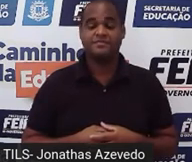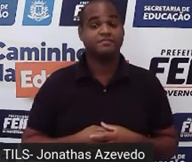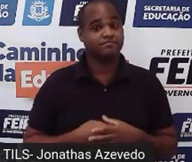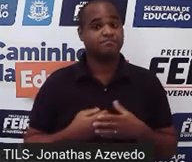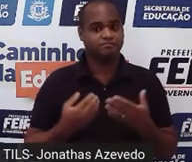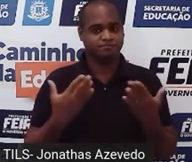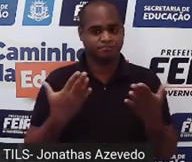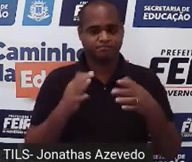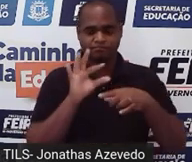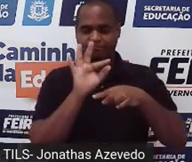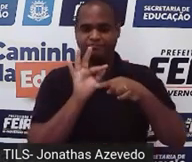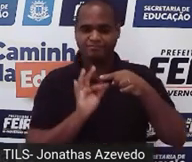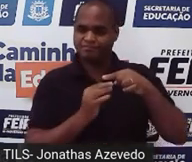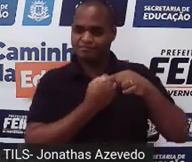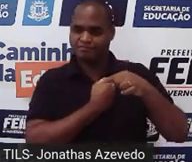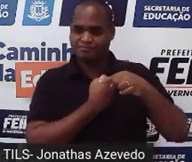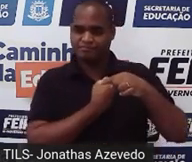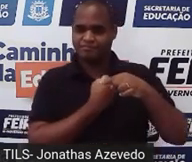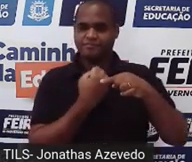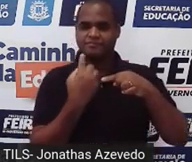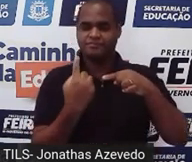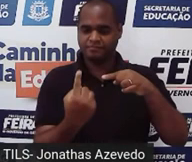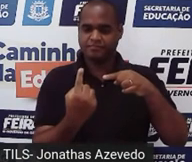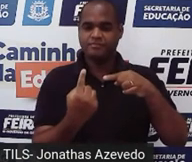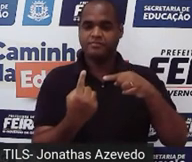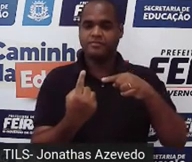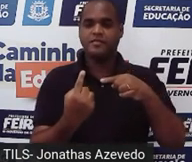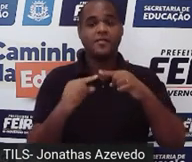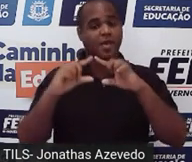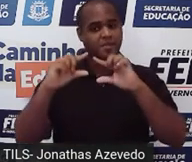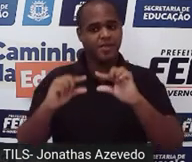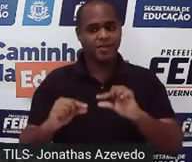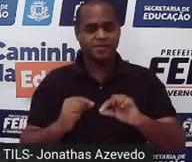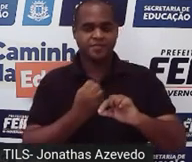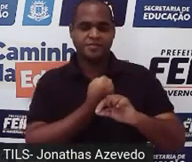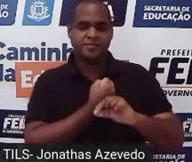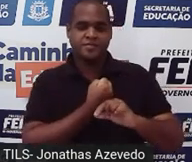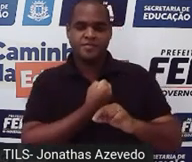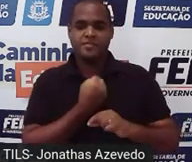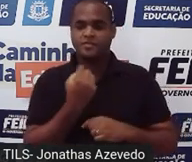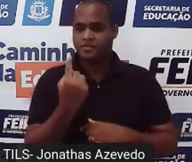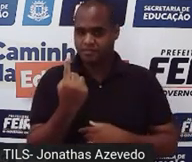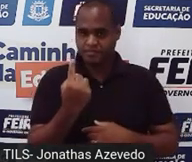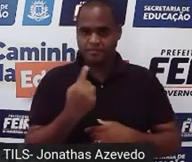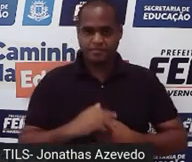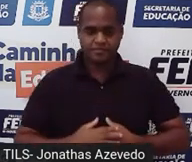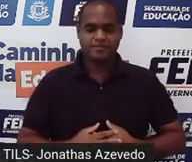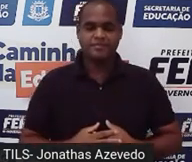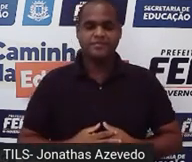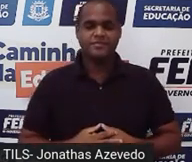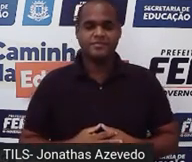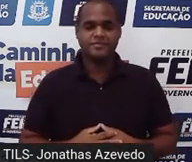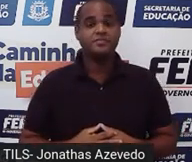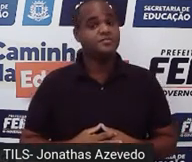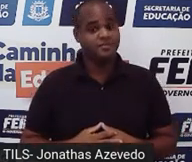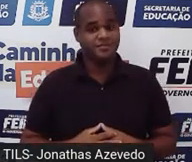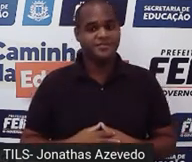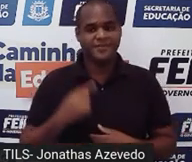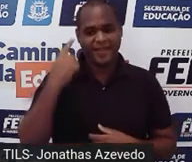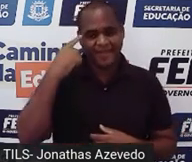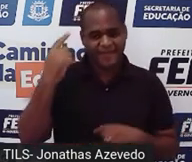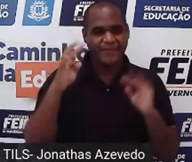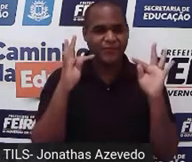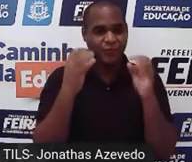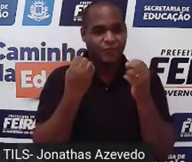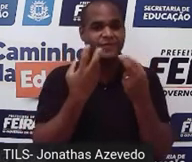fração unitária, como a gente já viu, são aquelas frações que têm denominador 1. E todas essas